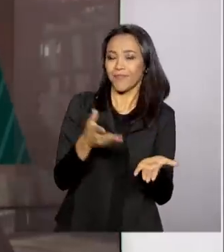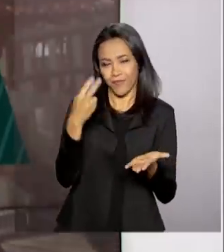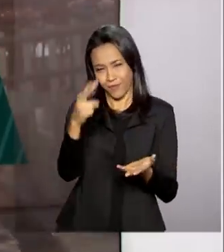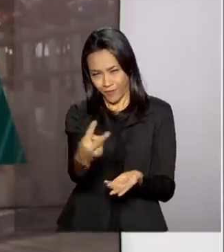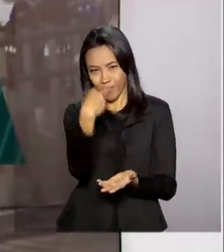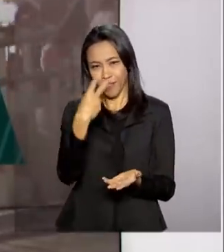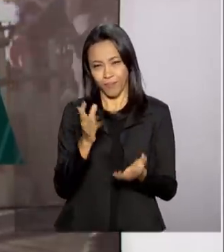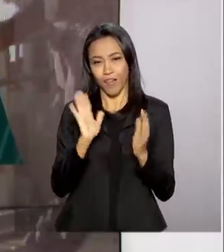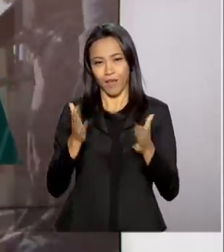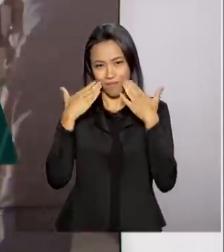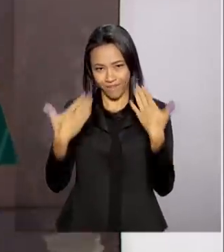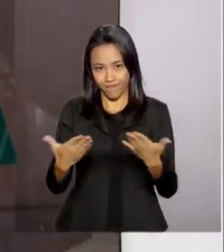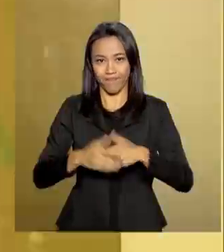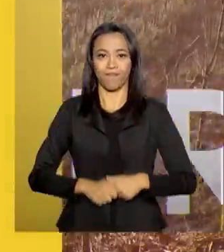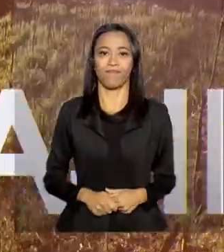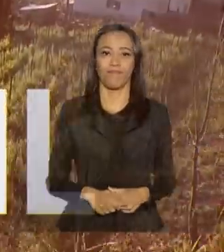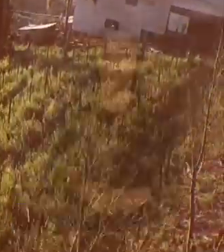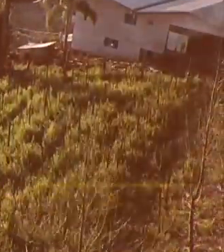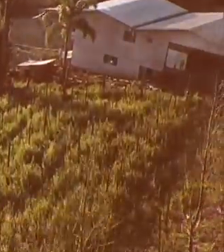o Brasil em Dia já está no ar.